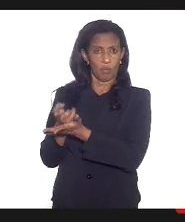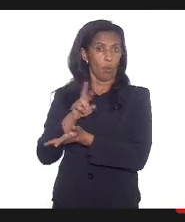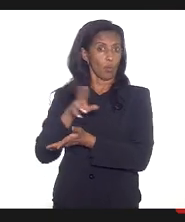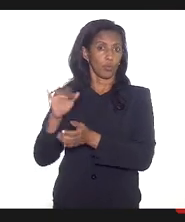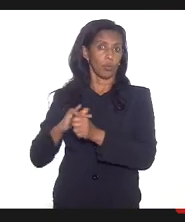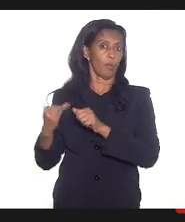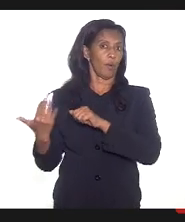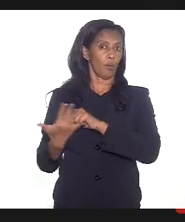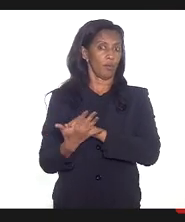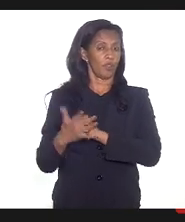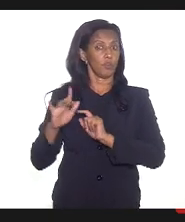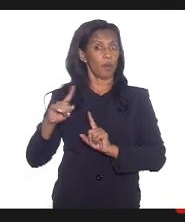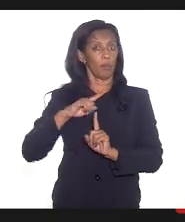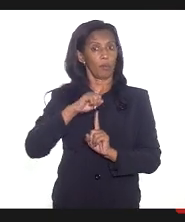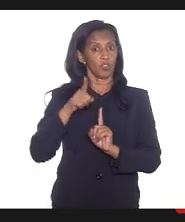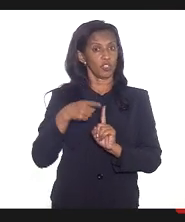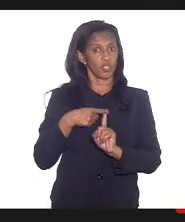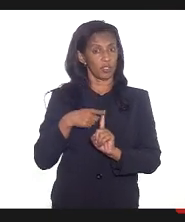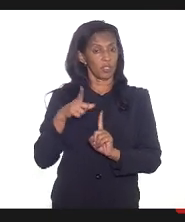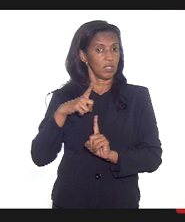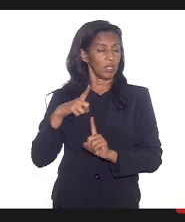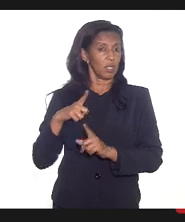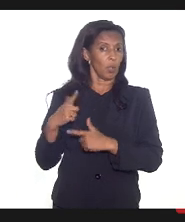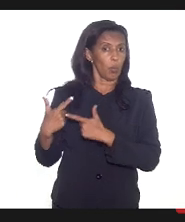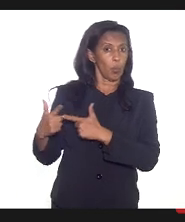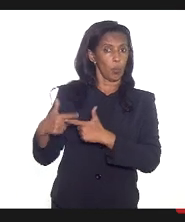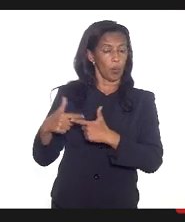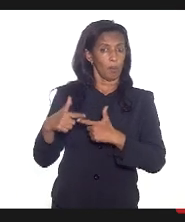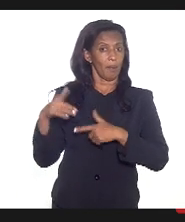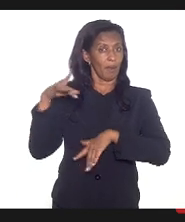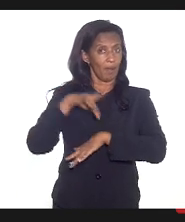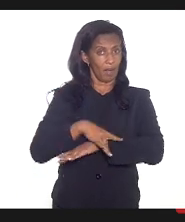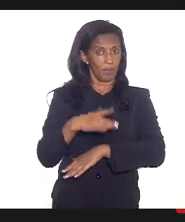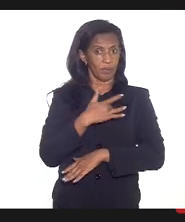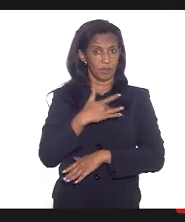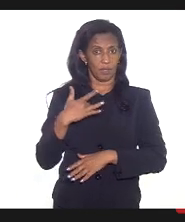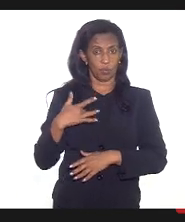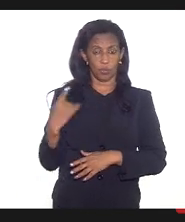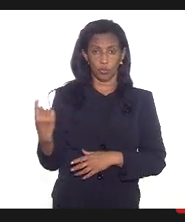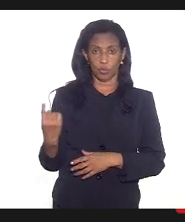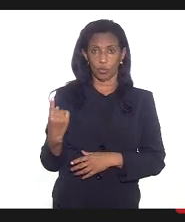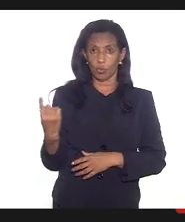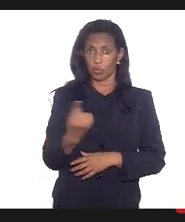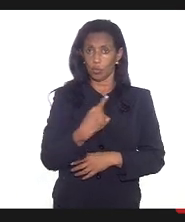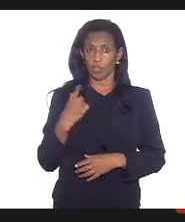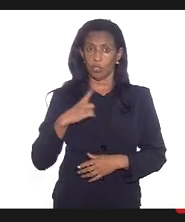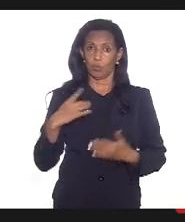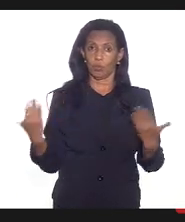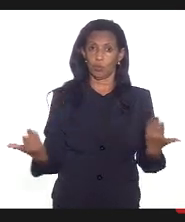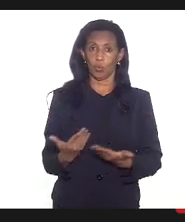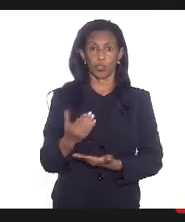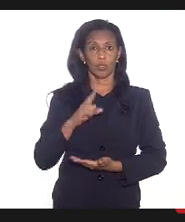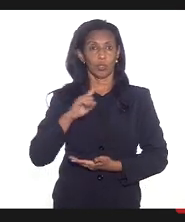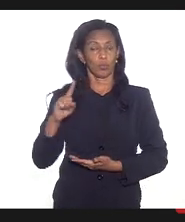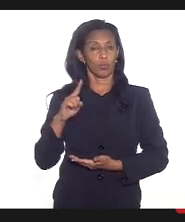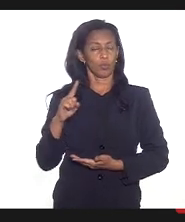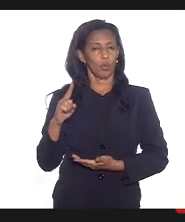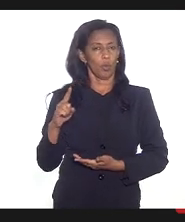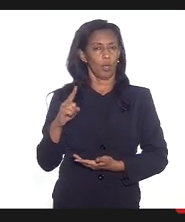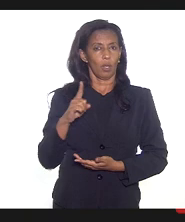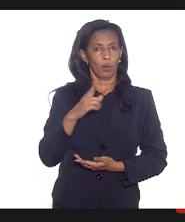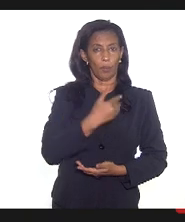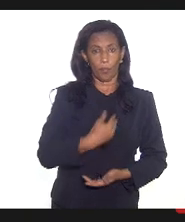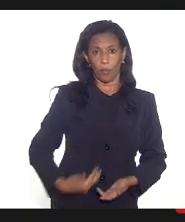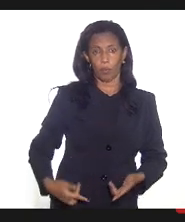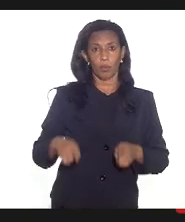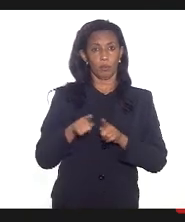mas para uma gestante que tem alguma situação de gravidade nós temos hoje não só na saúde pública como na saúde privada